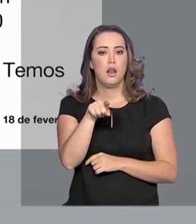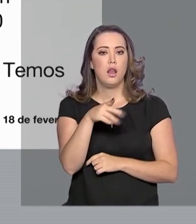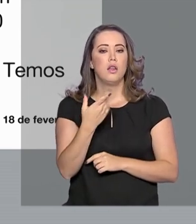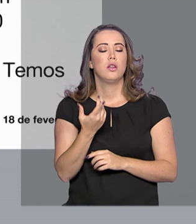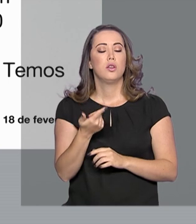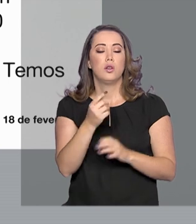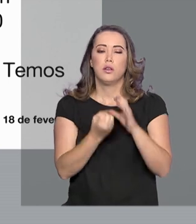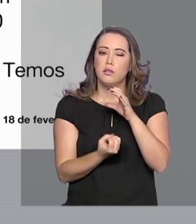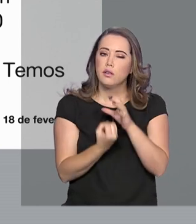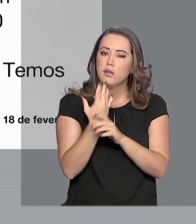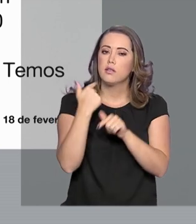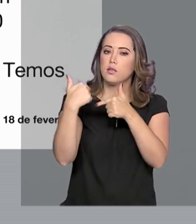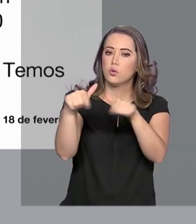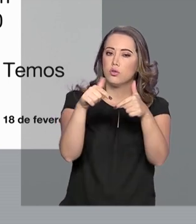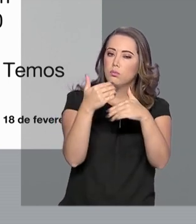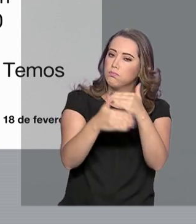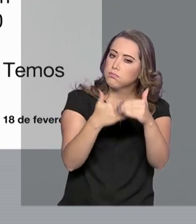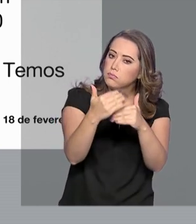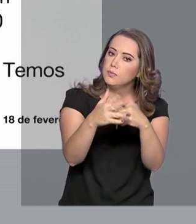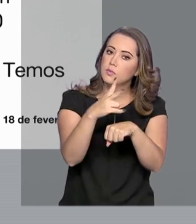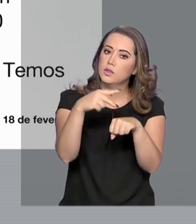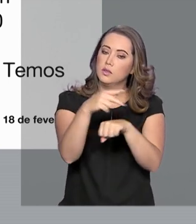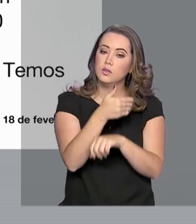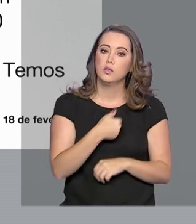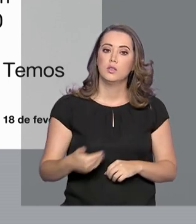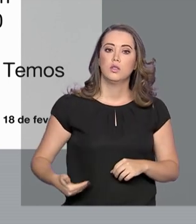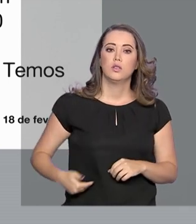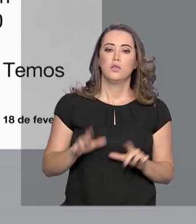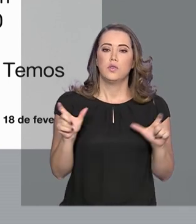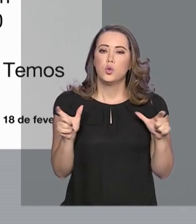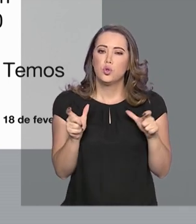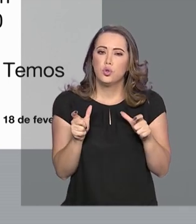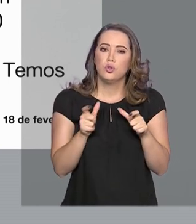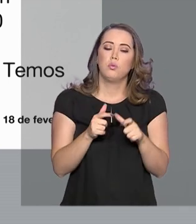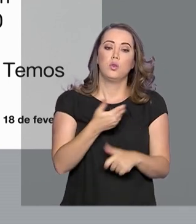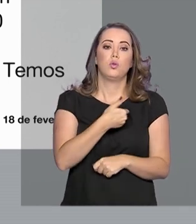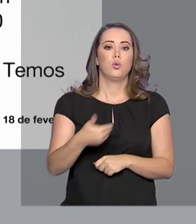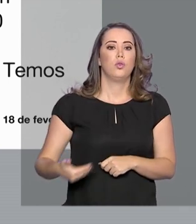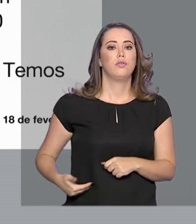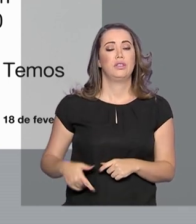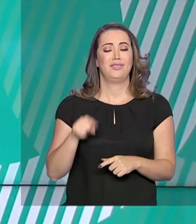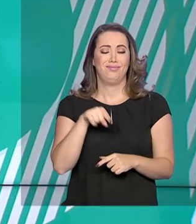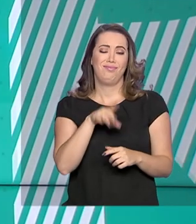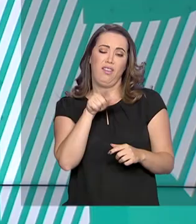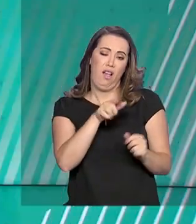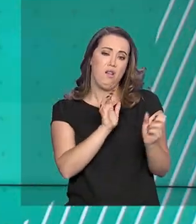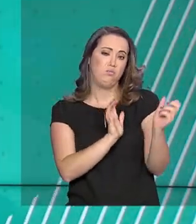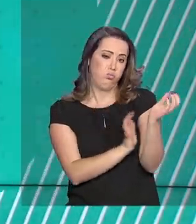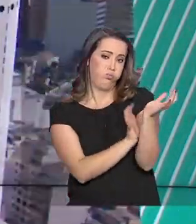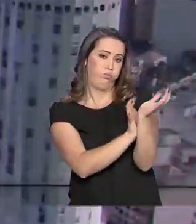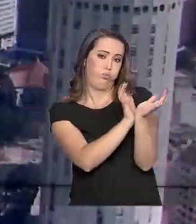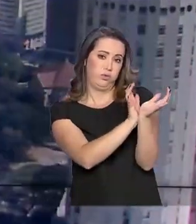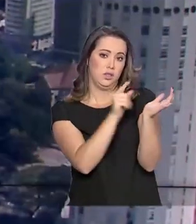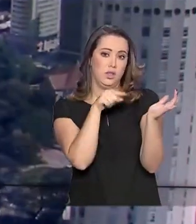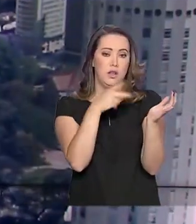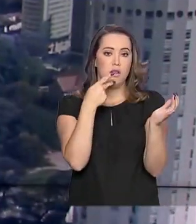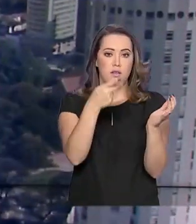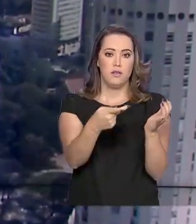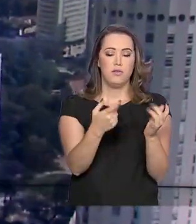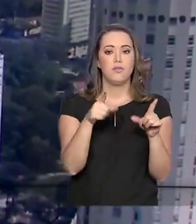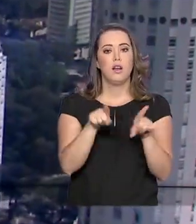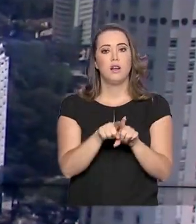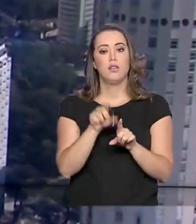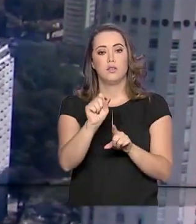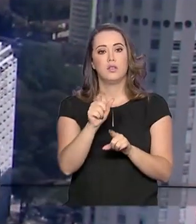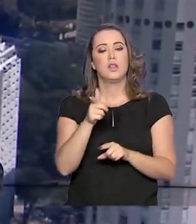empregos avançam no país e o governo segue desinchando o Estado extremamente burocrático. E finaliza dizendo que